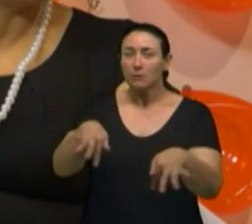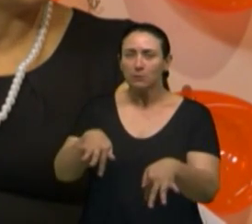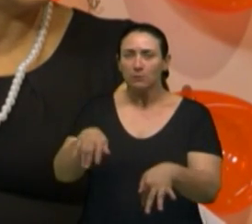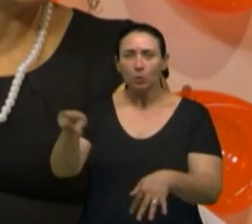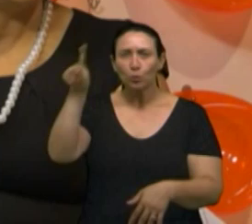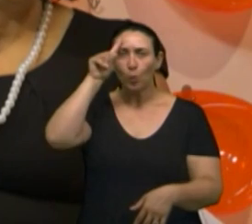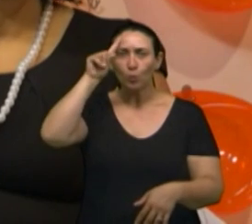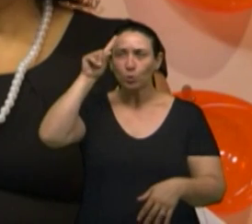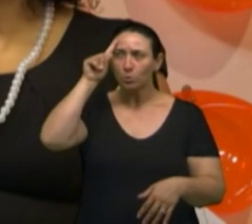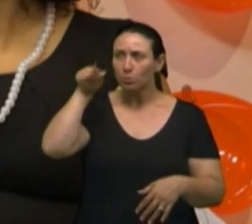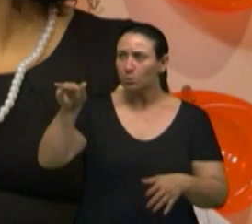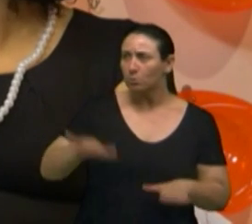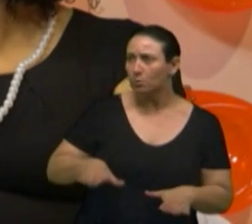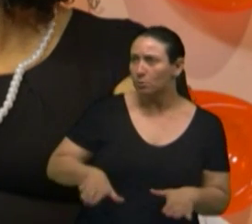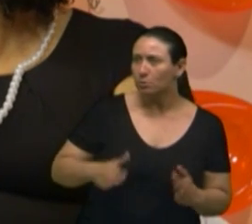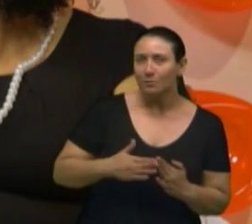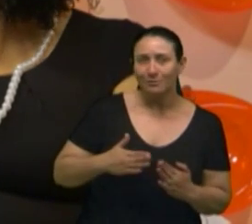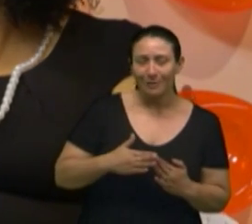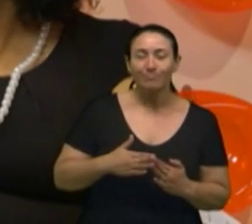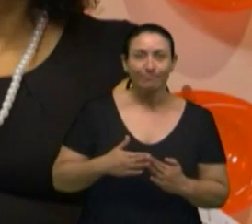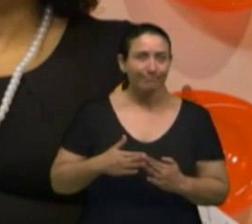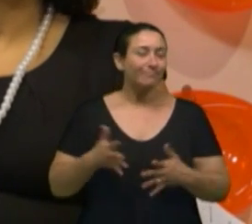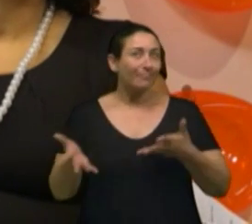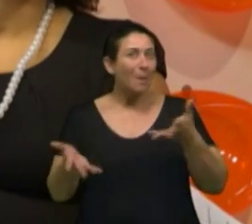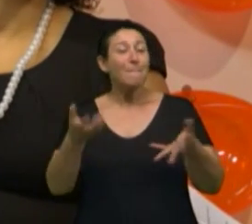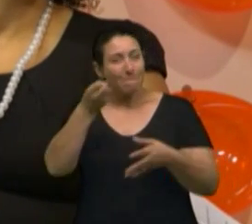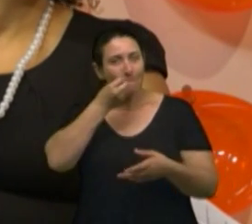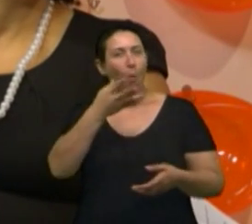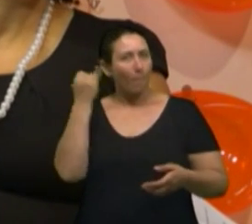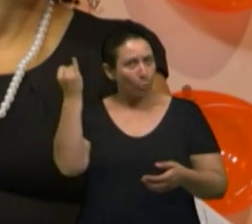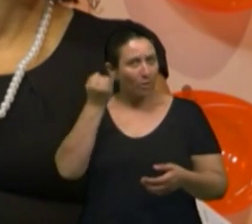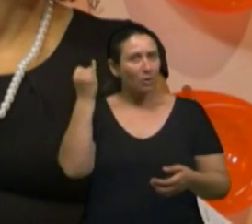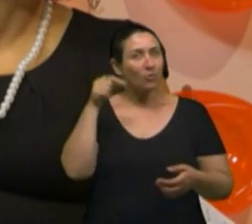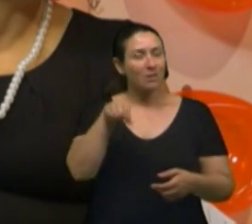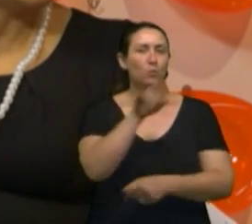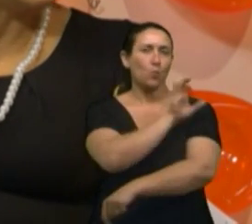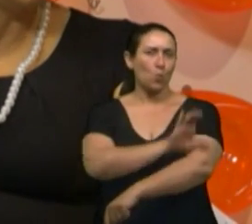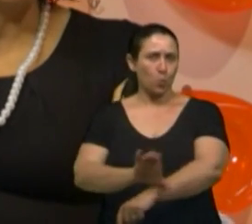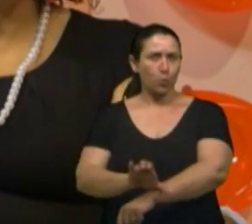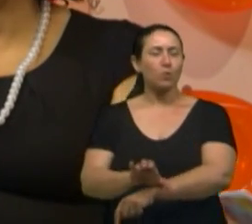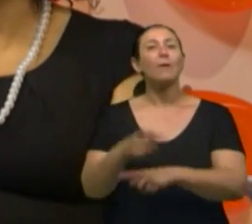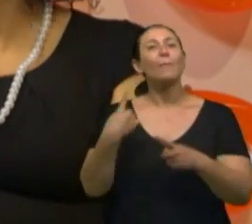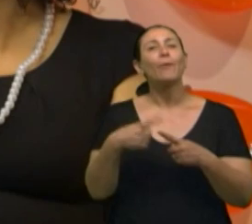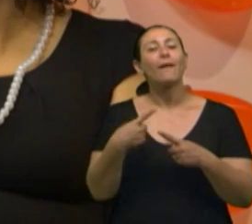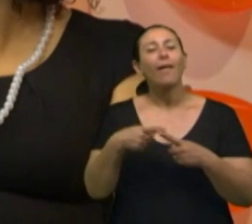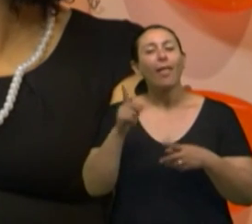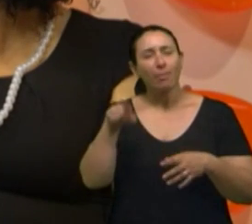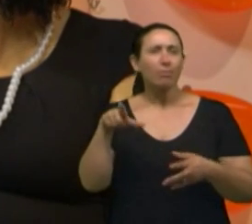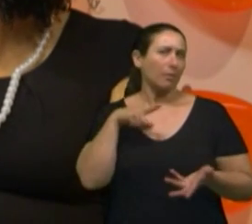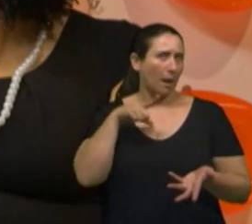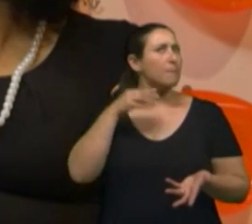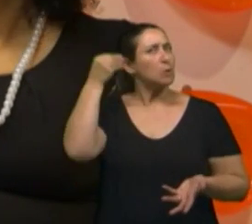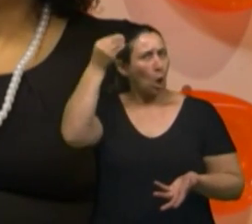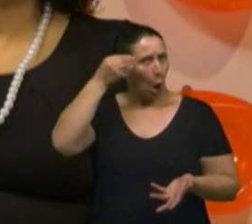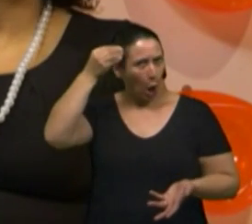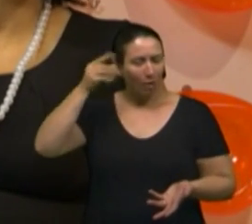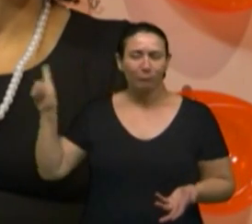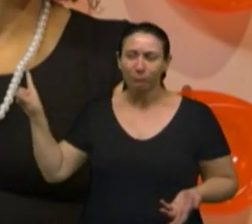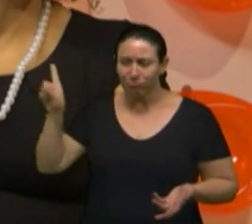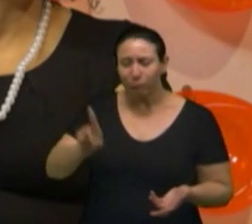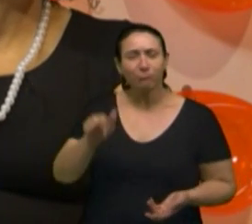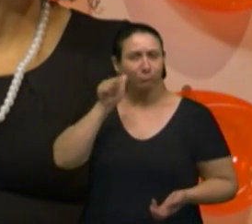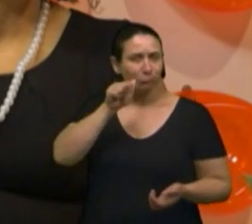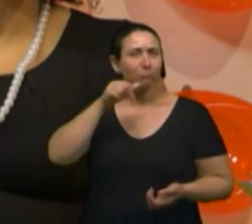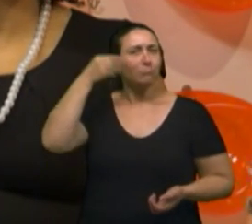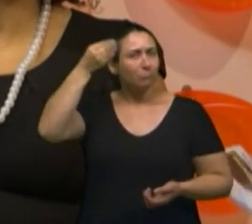muitas coisas, né? E por isso esse curso, né? Que a gente ali tem informações também, a gente traz uma psicóloga que ela